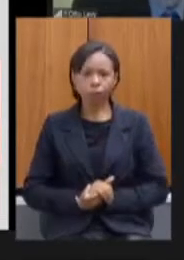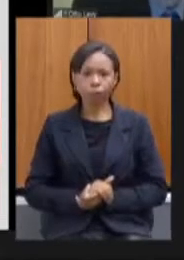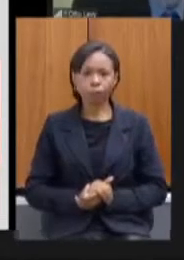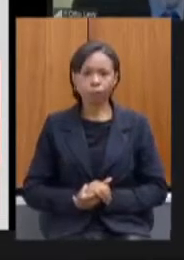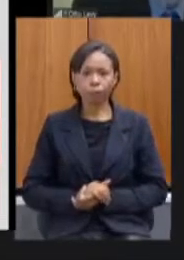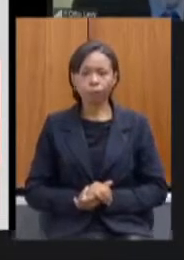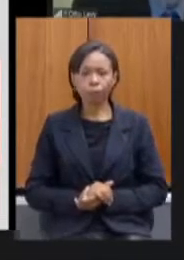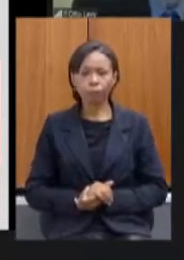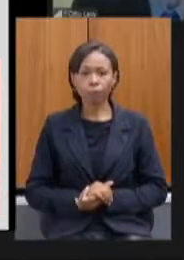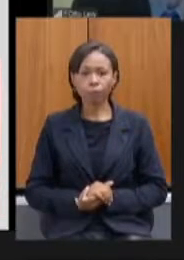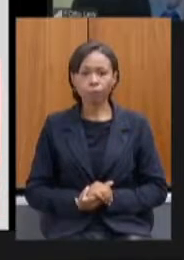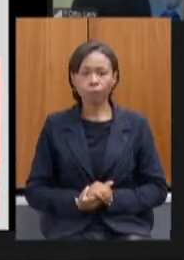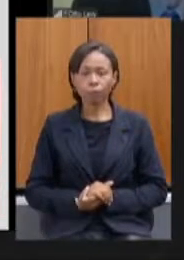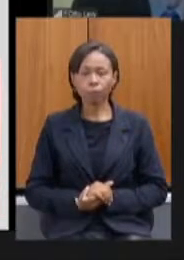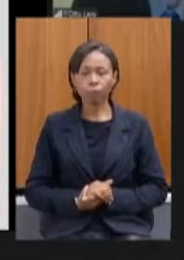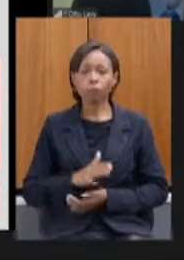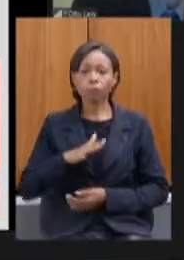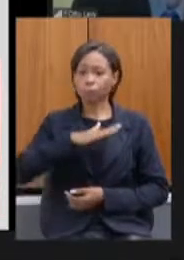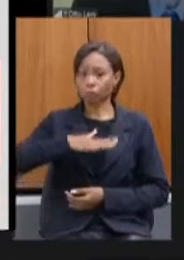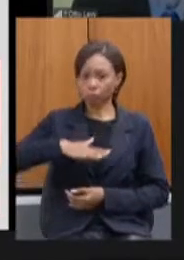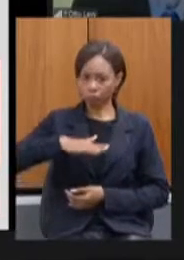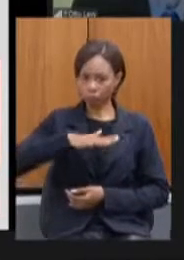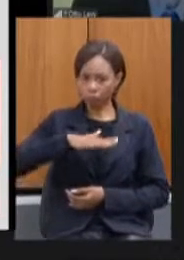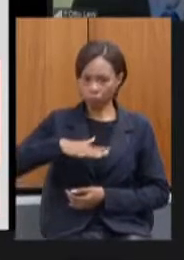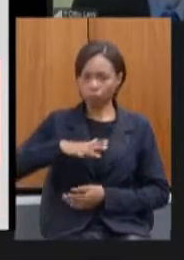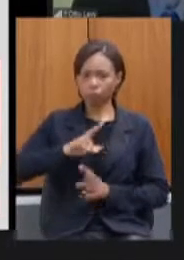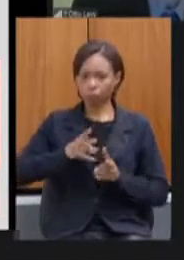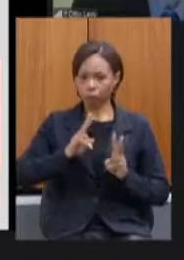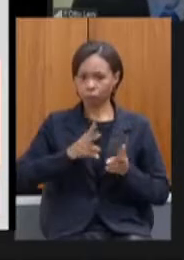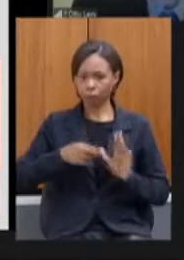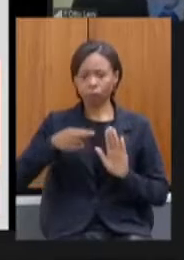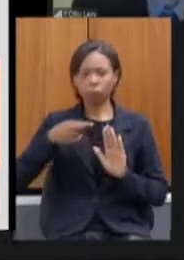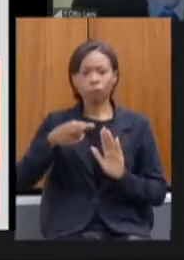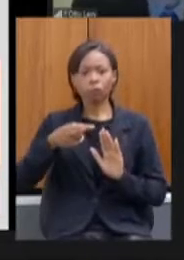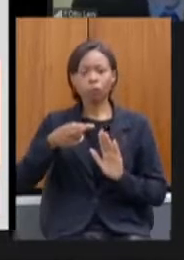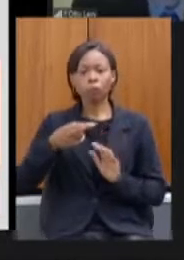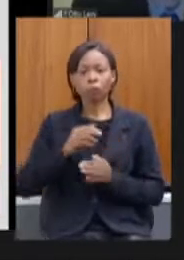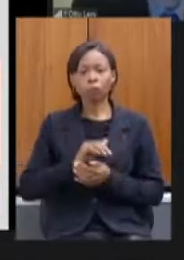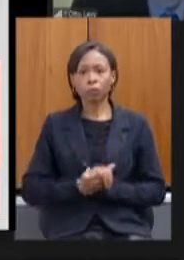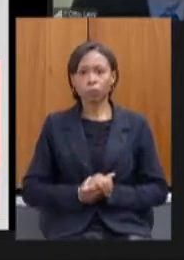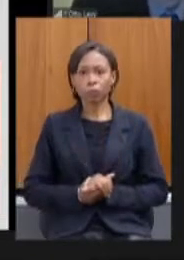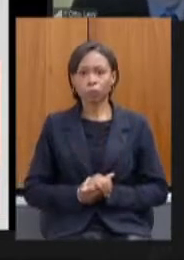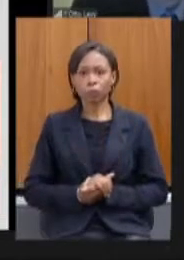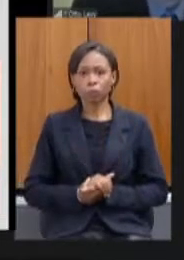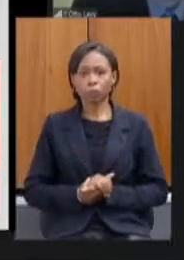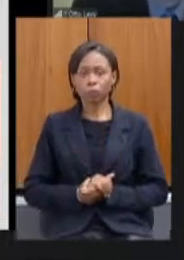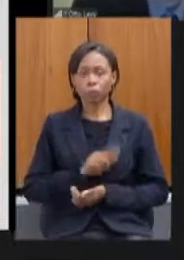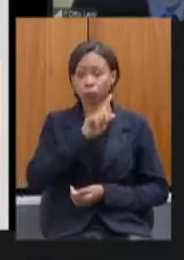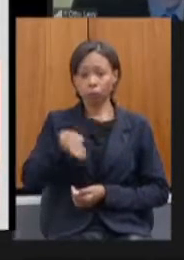ainda nesta área publicação de resoluções de suspensão dos prazos de validade de concurso